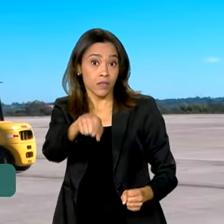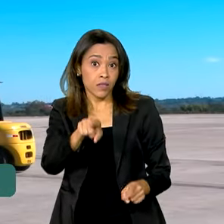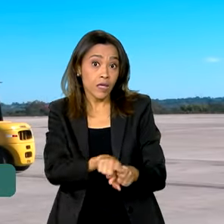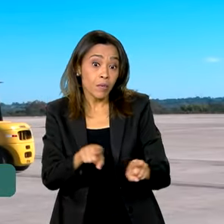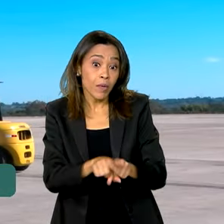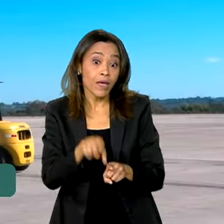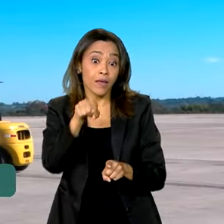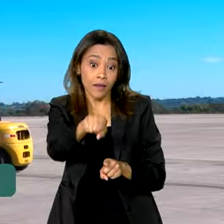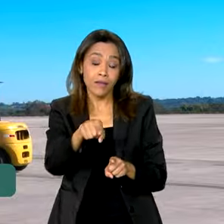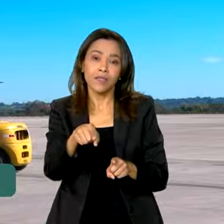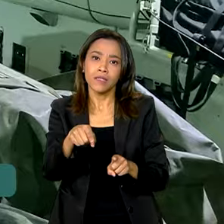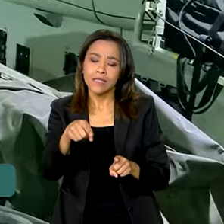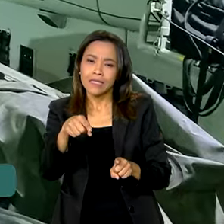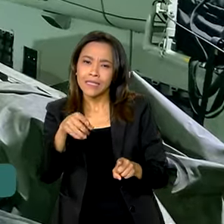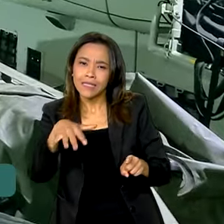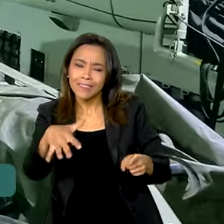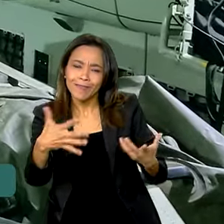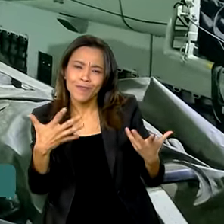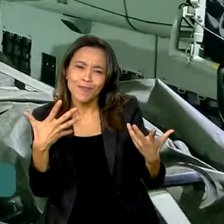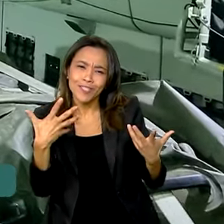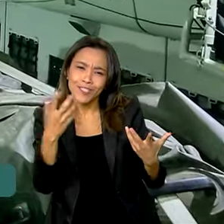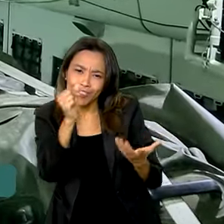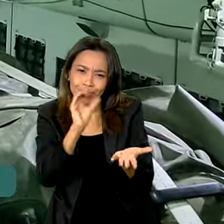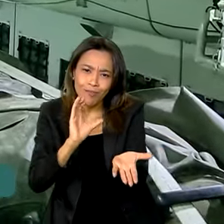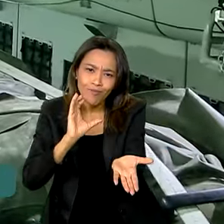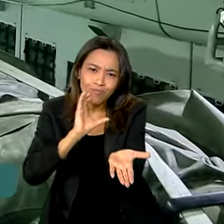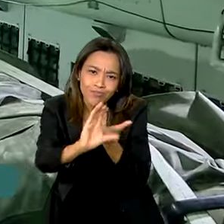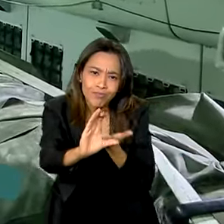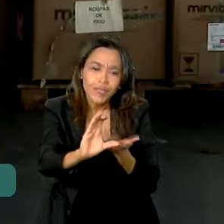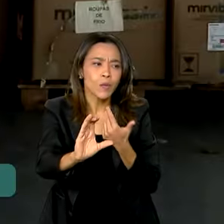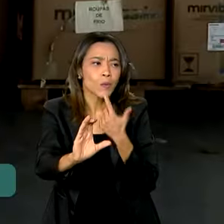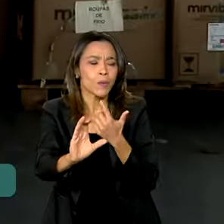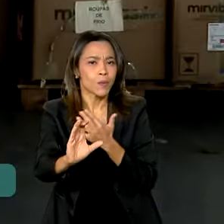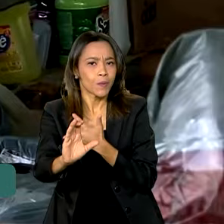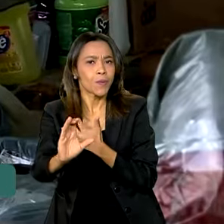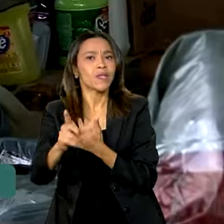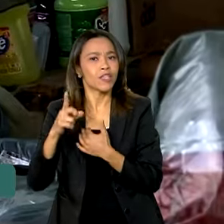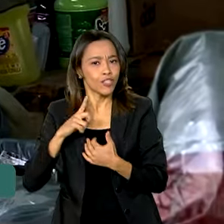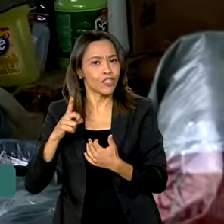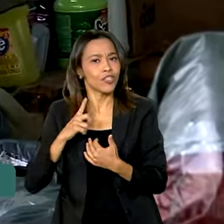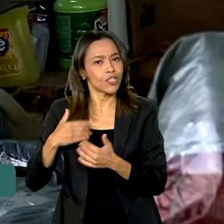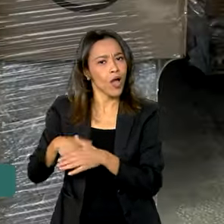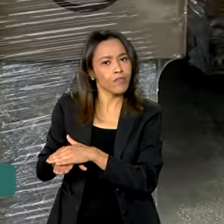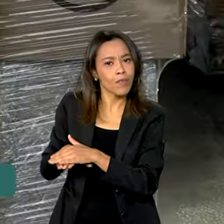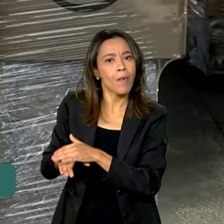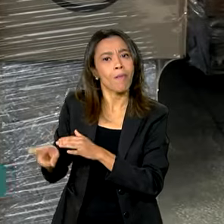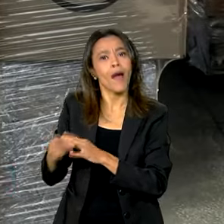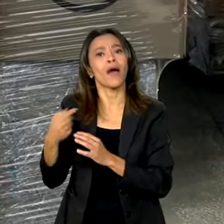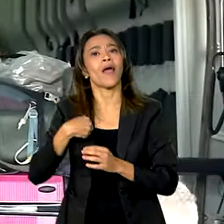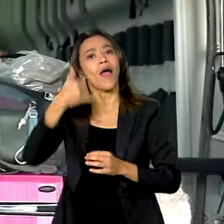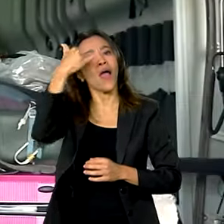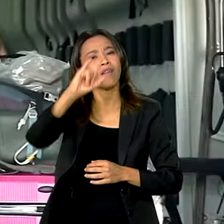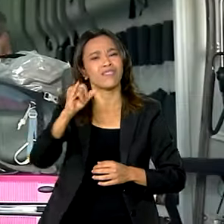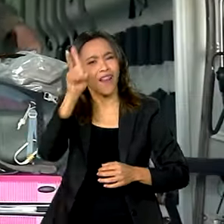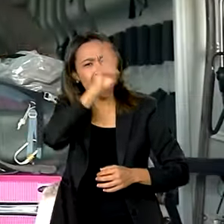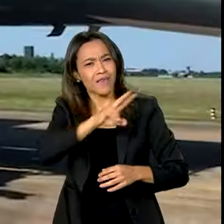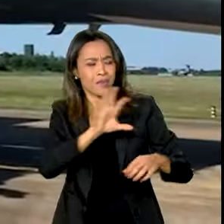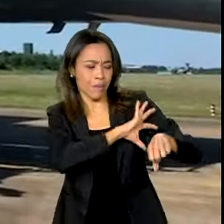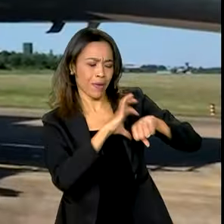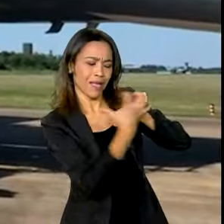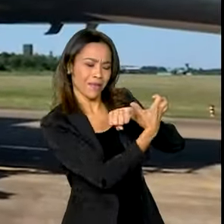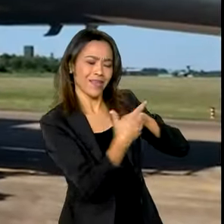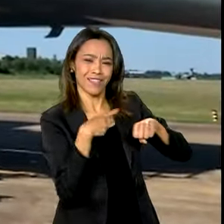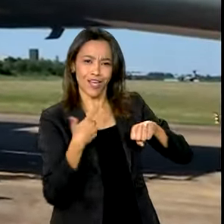de alta complexidade e recursos remanescentes do enfrentamento da pandemia de Covid-19.